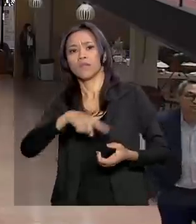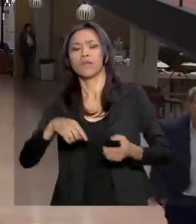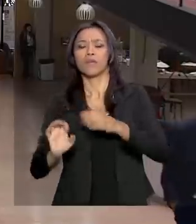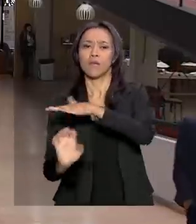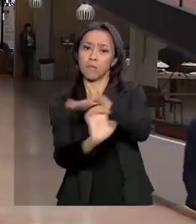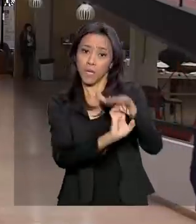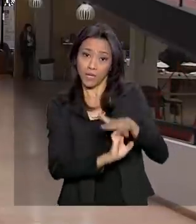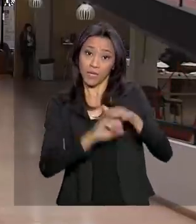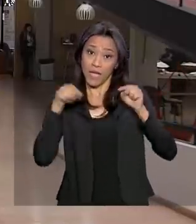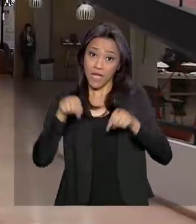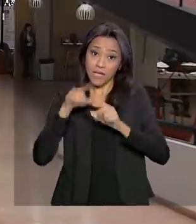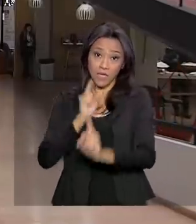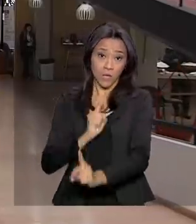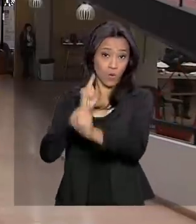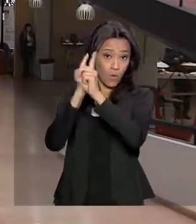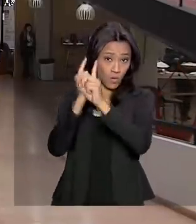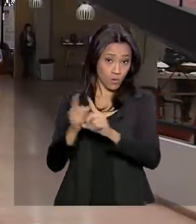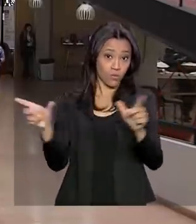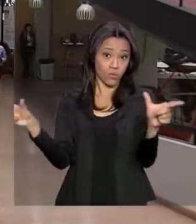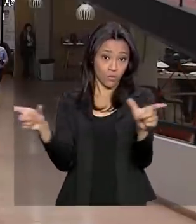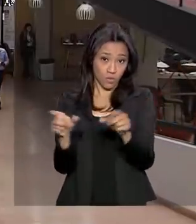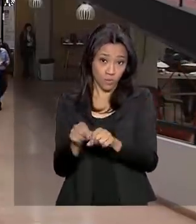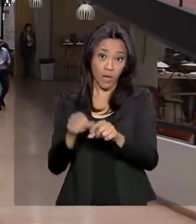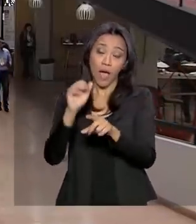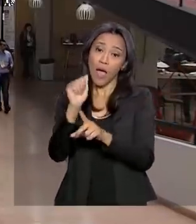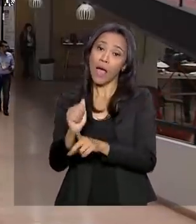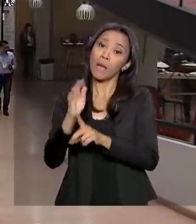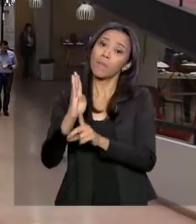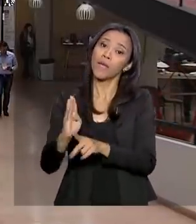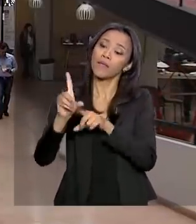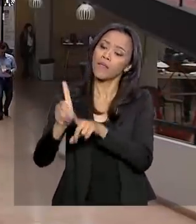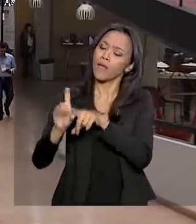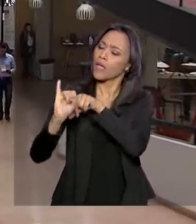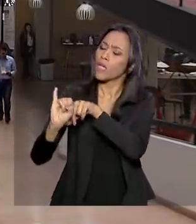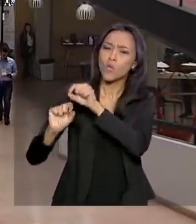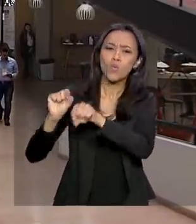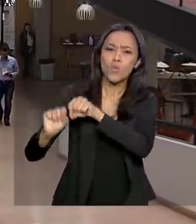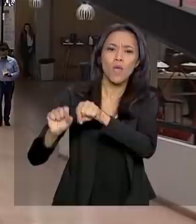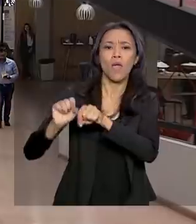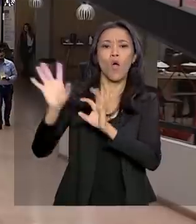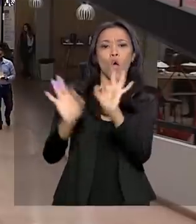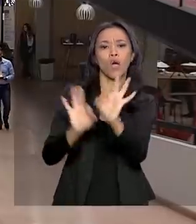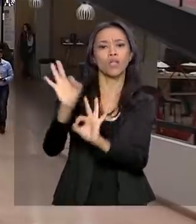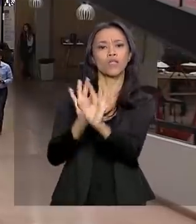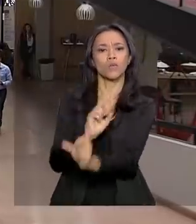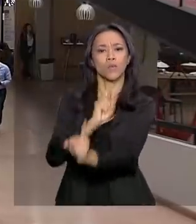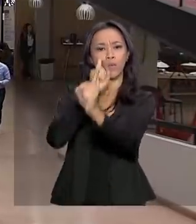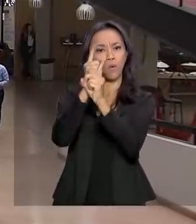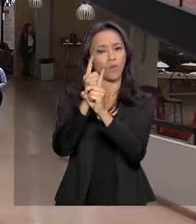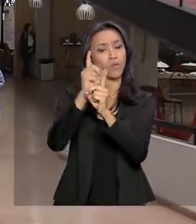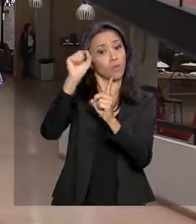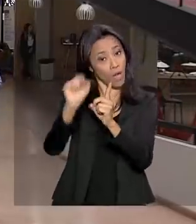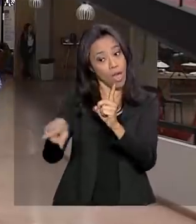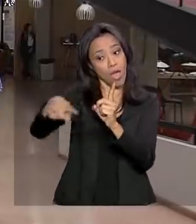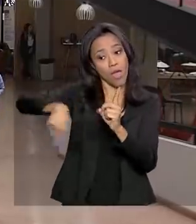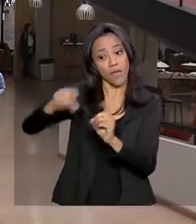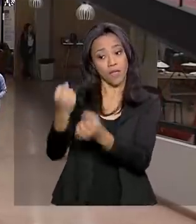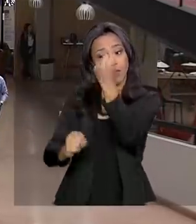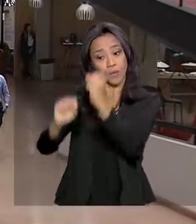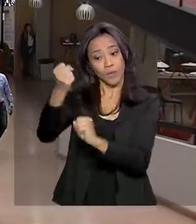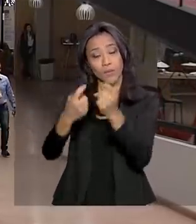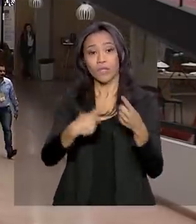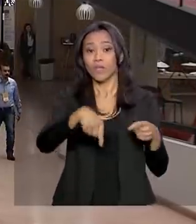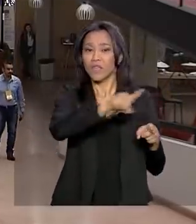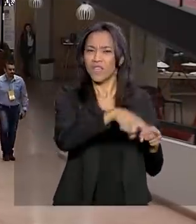evento da Agência Brasileira de Desenvolvimento Industrial, a BDI, pretende promover o match entre indústria e startups,